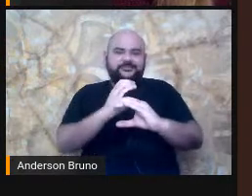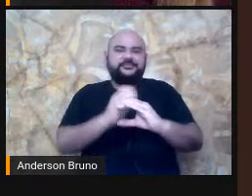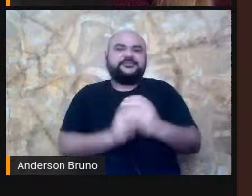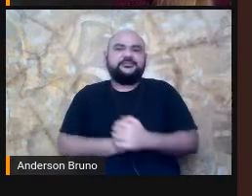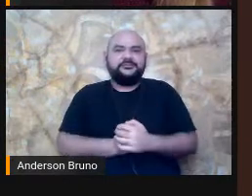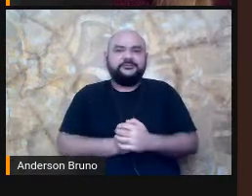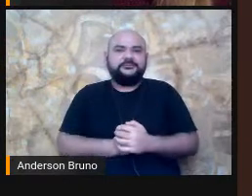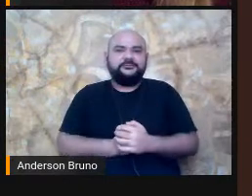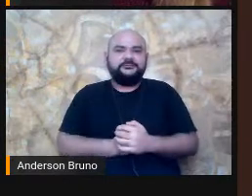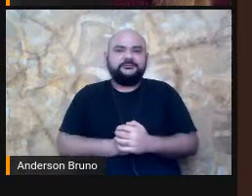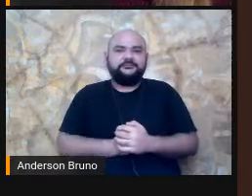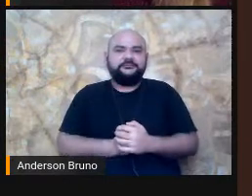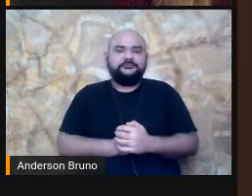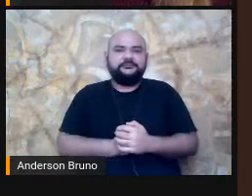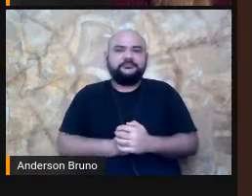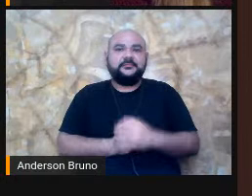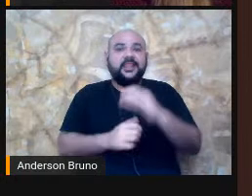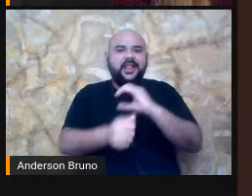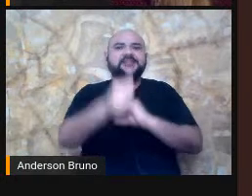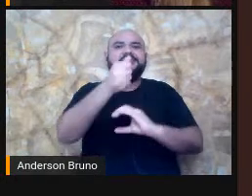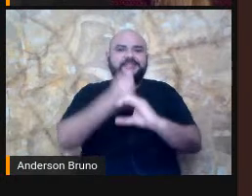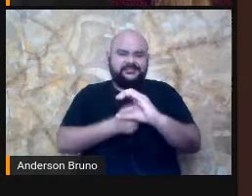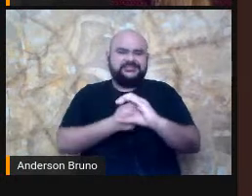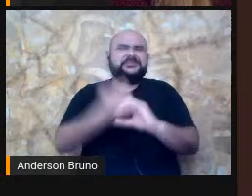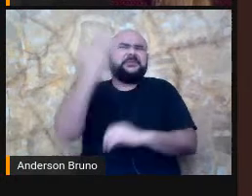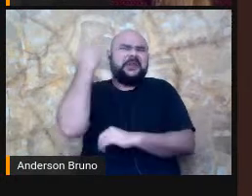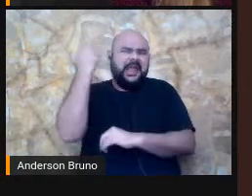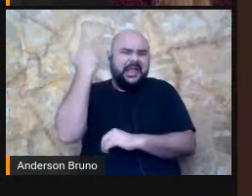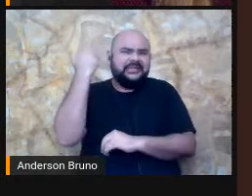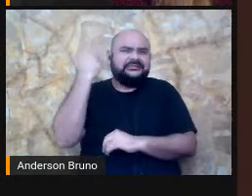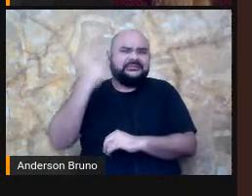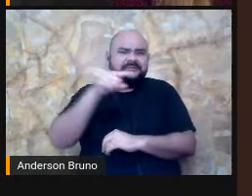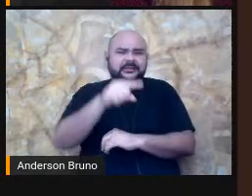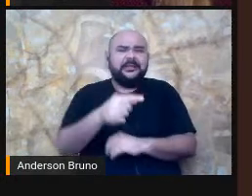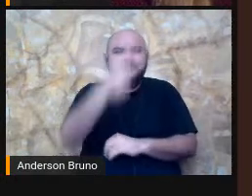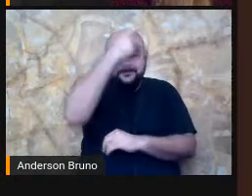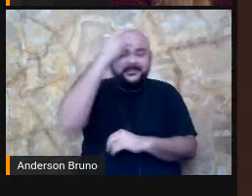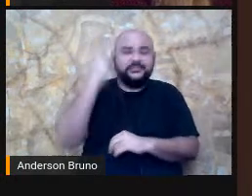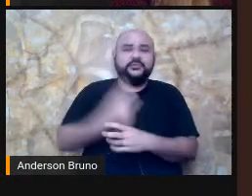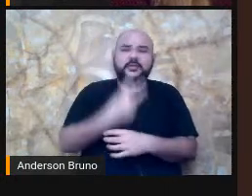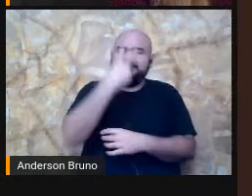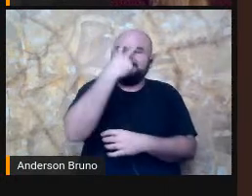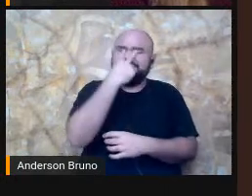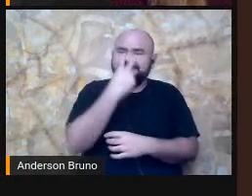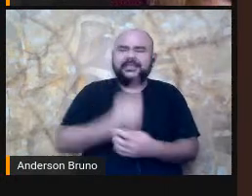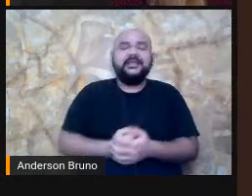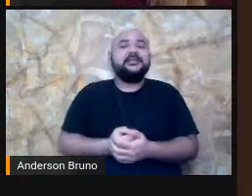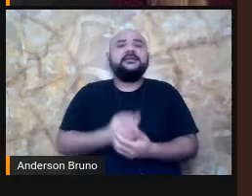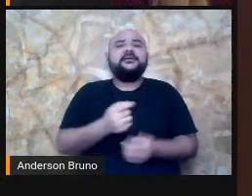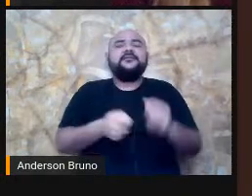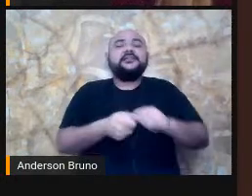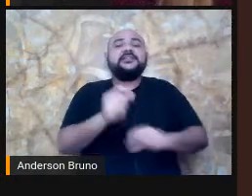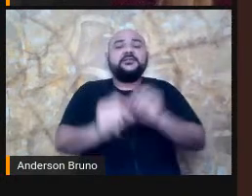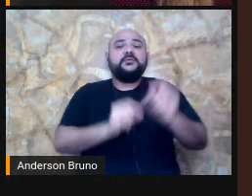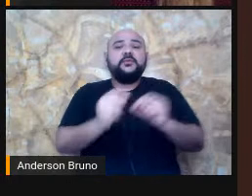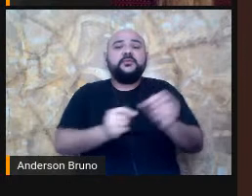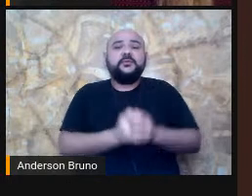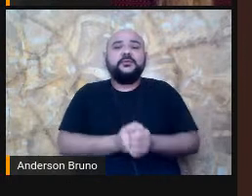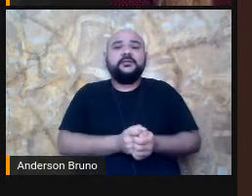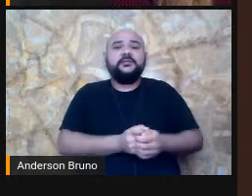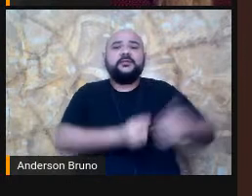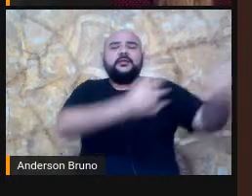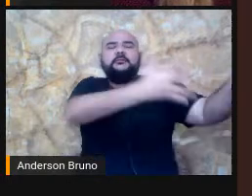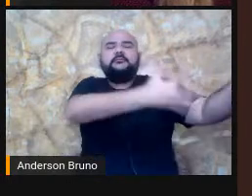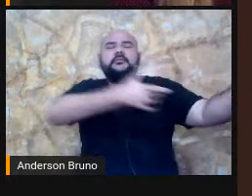um artista cego, de pé, tocando harpa. Naquela época, era muito comum os